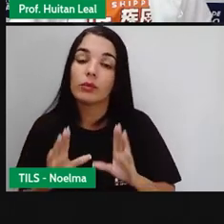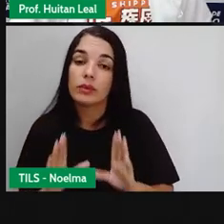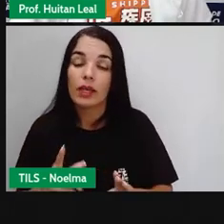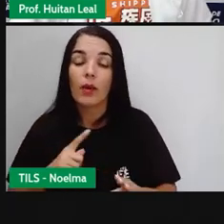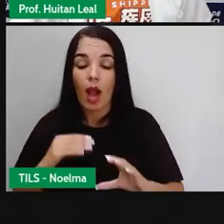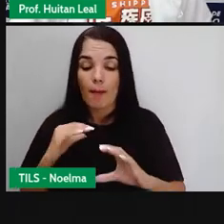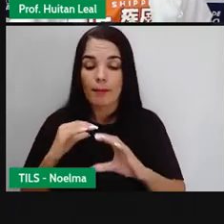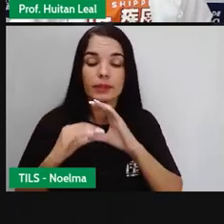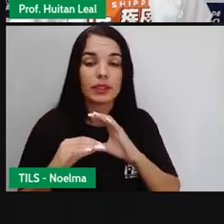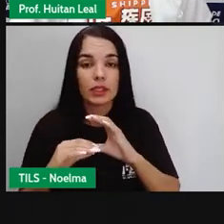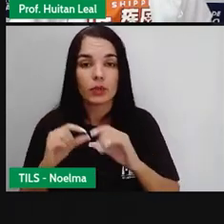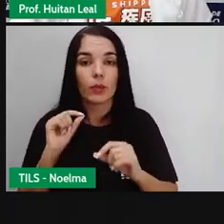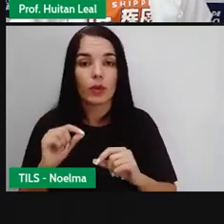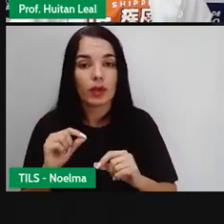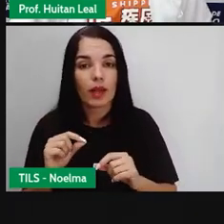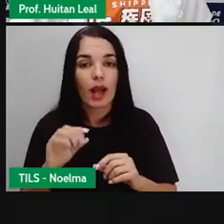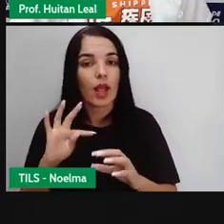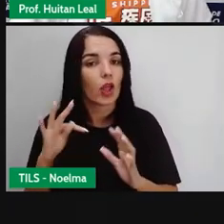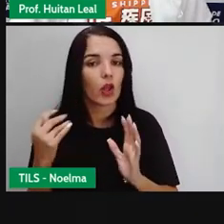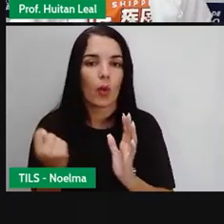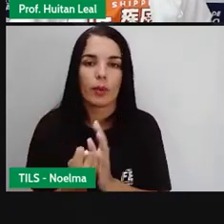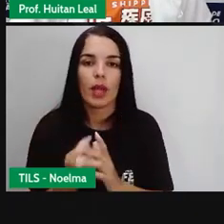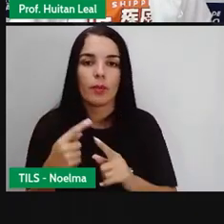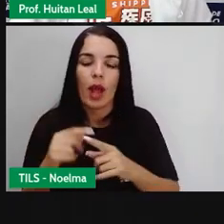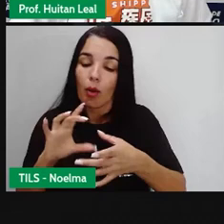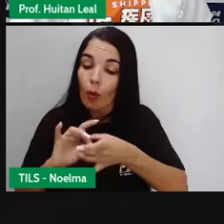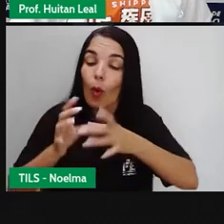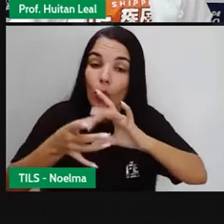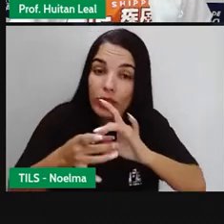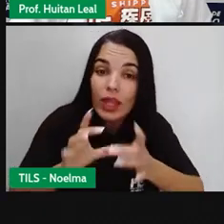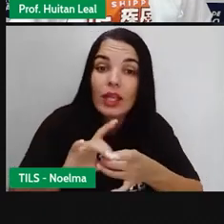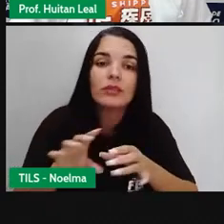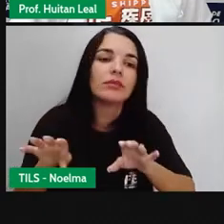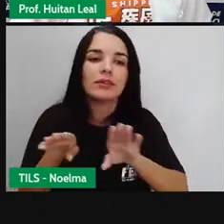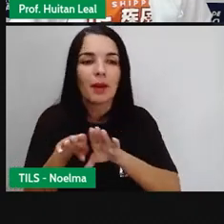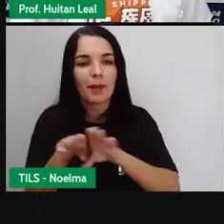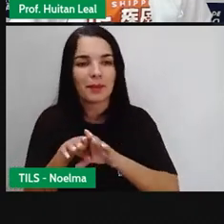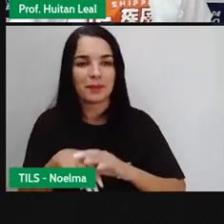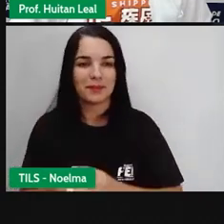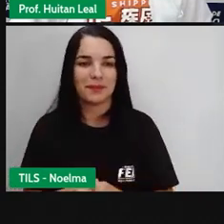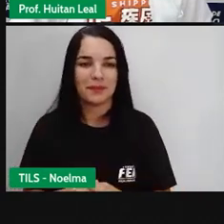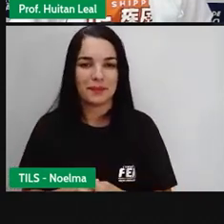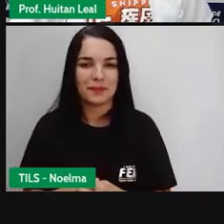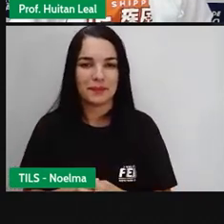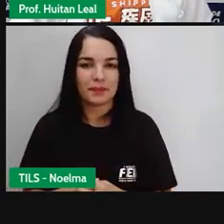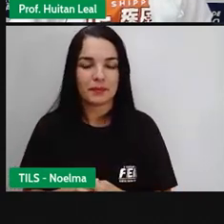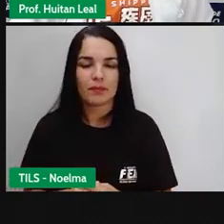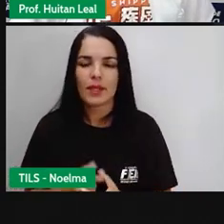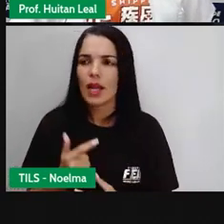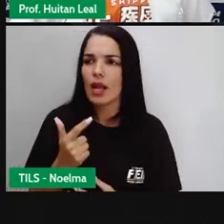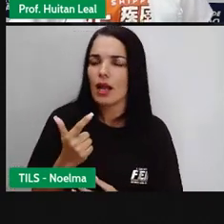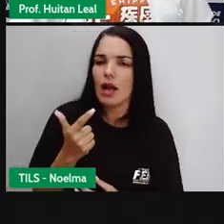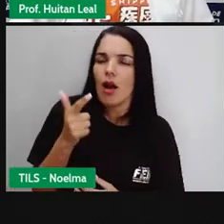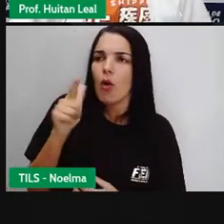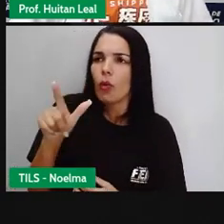mensagem completa pelo contexto em que ela foi produzida. Você está sentado em casa